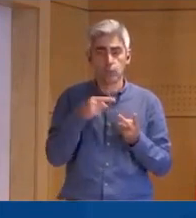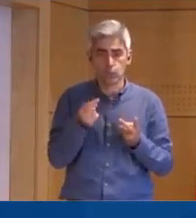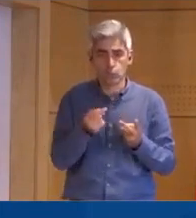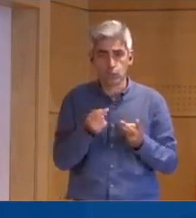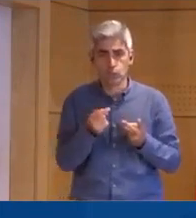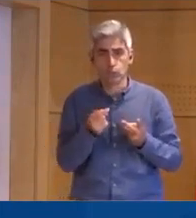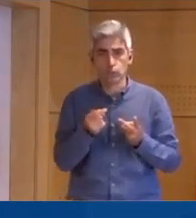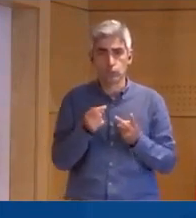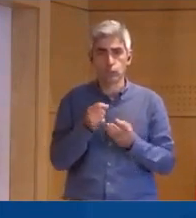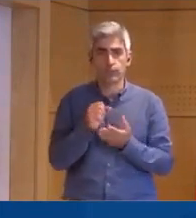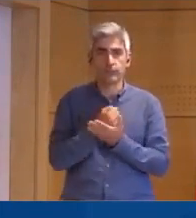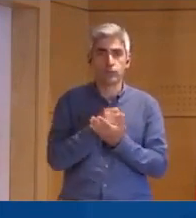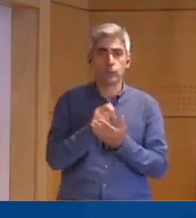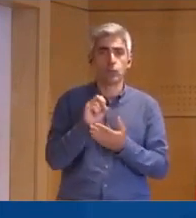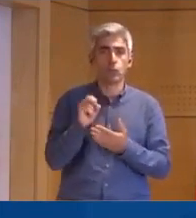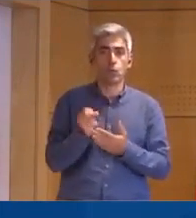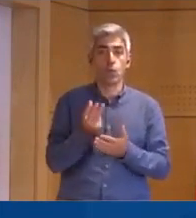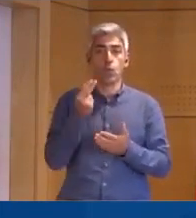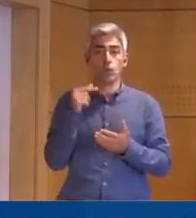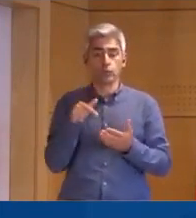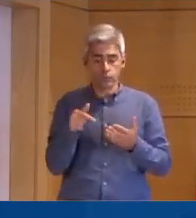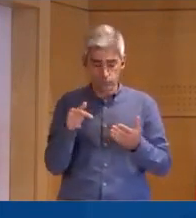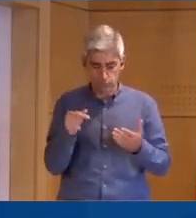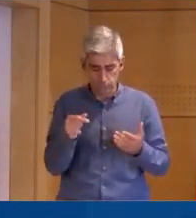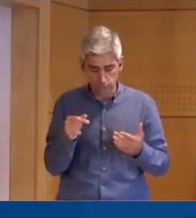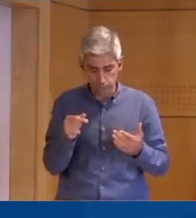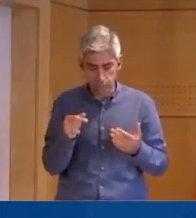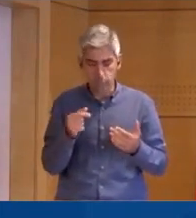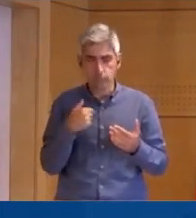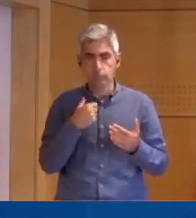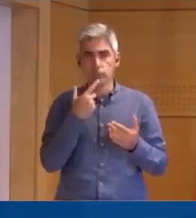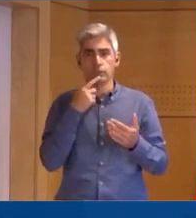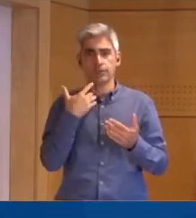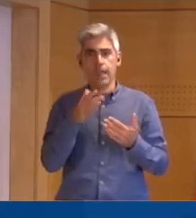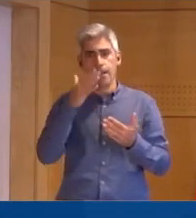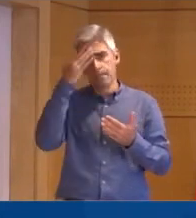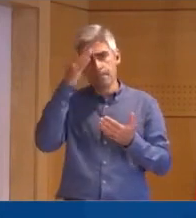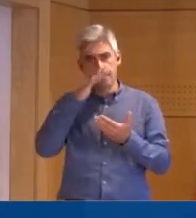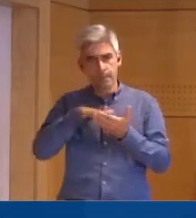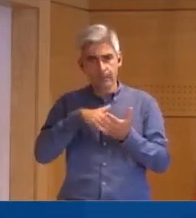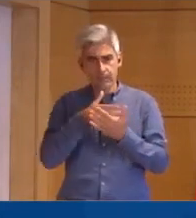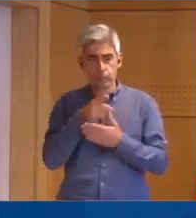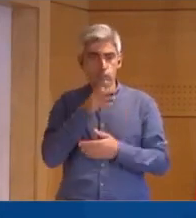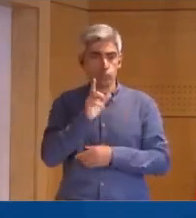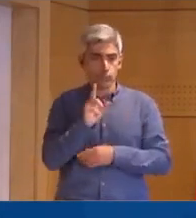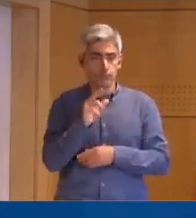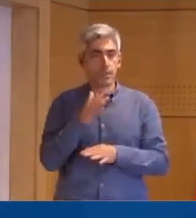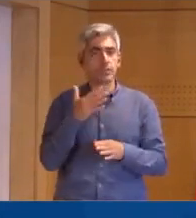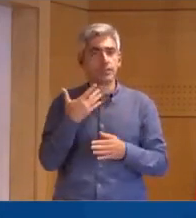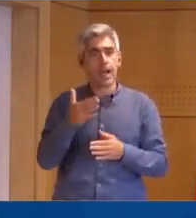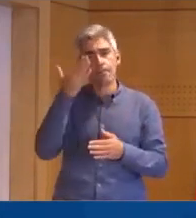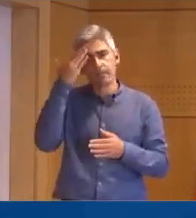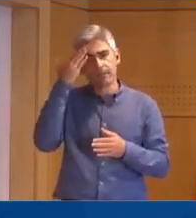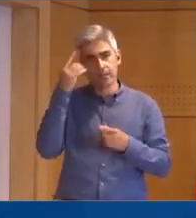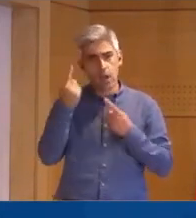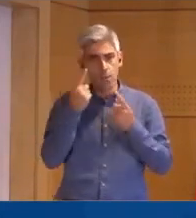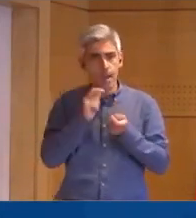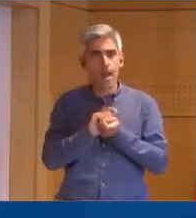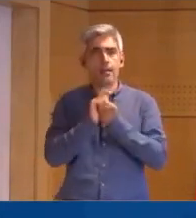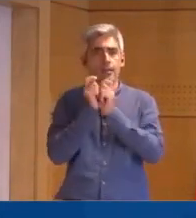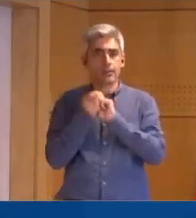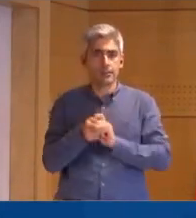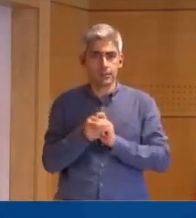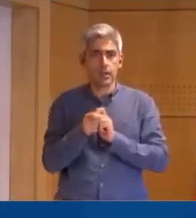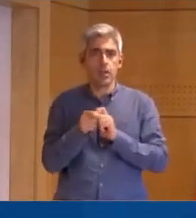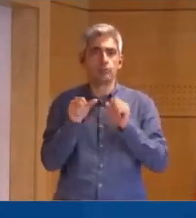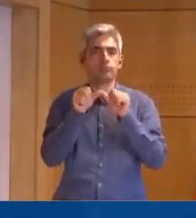é em relação a vistos gold. Se está programada, não disse aqui, mas se está programada alguma alteração